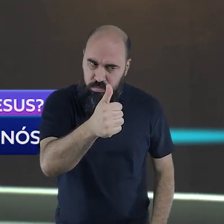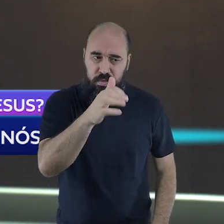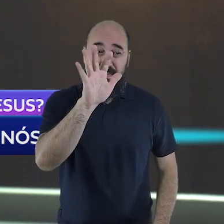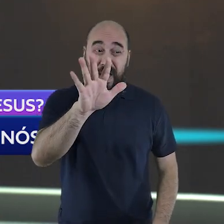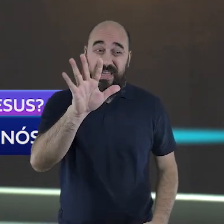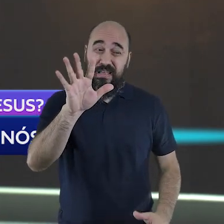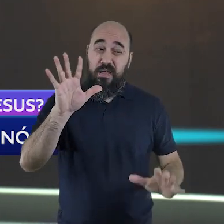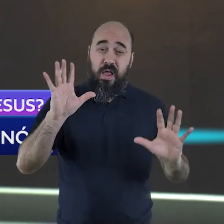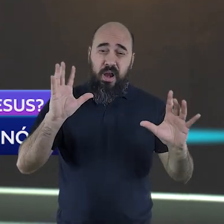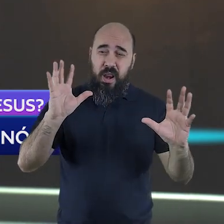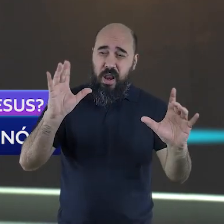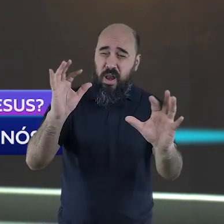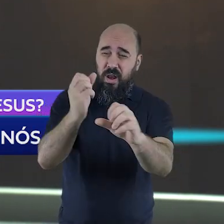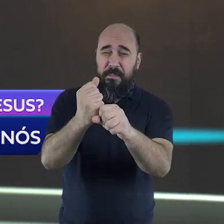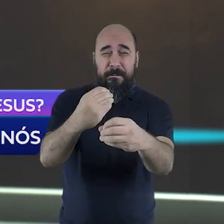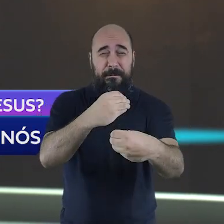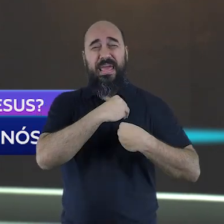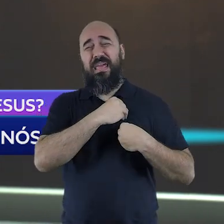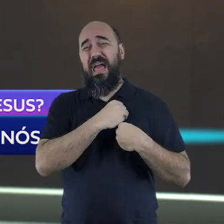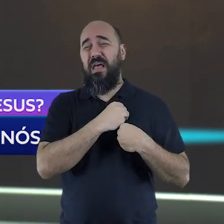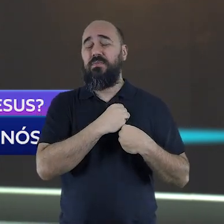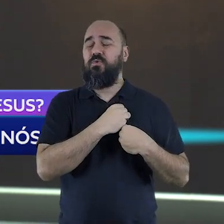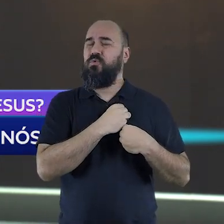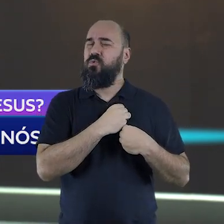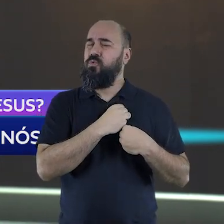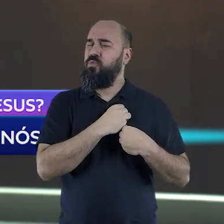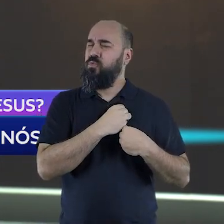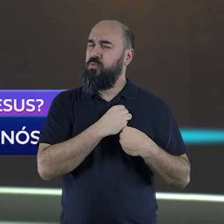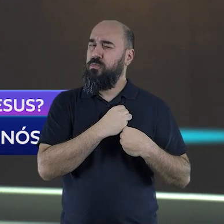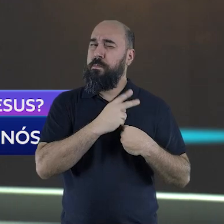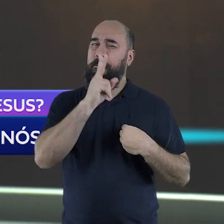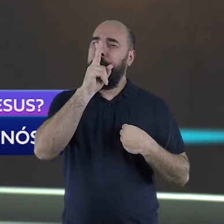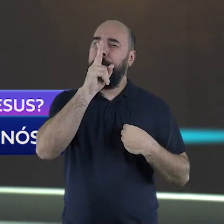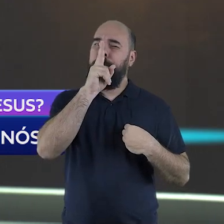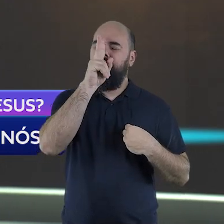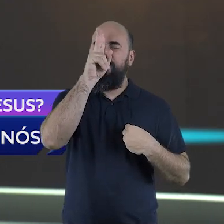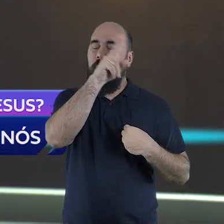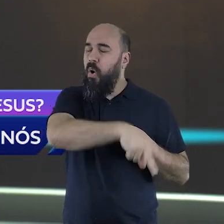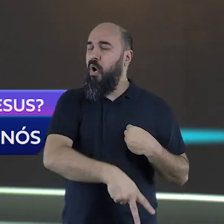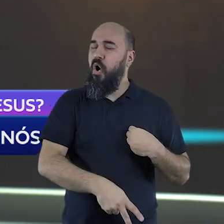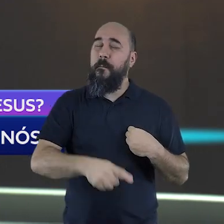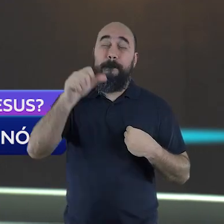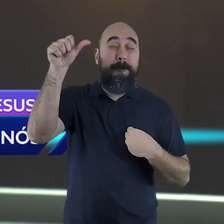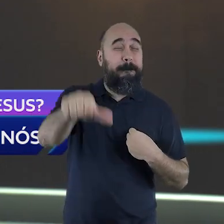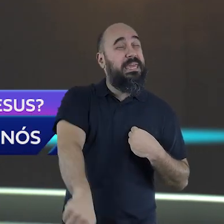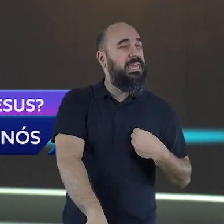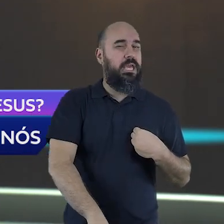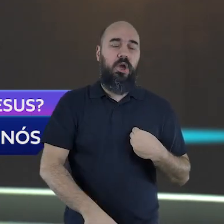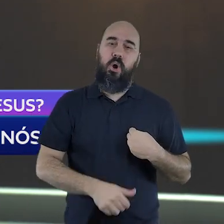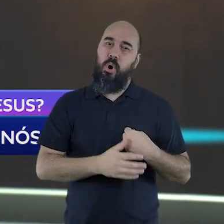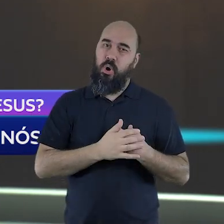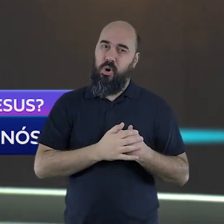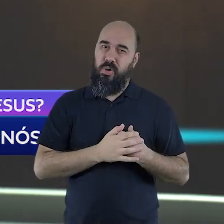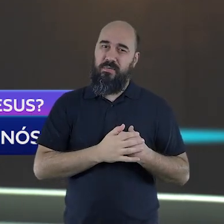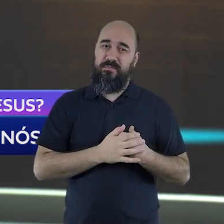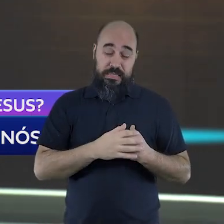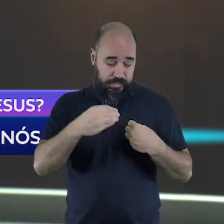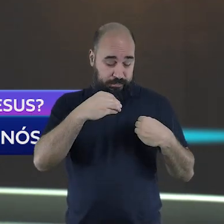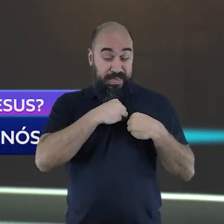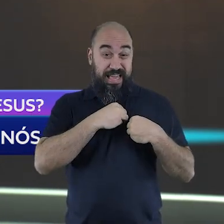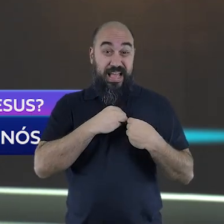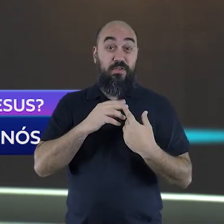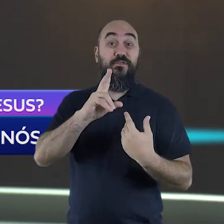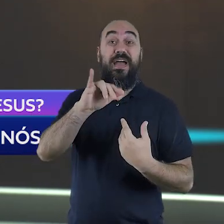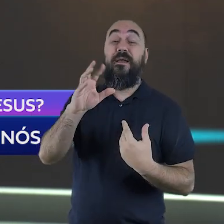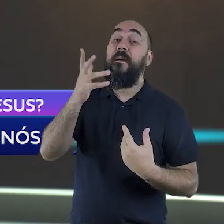foram os nossos pecados. E os nossos pecados separavam Jesus